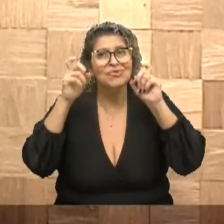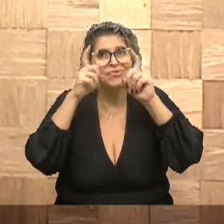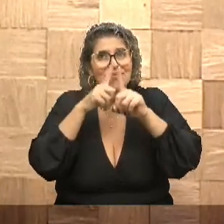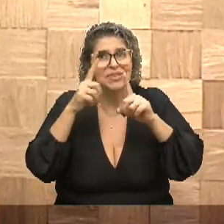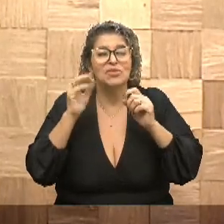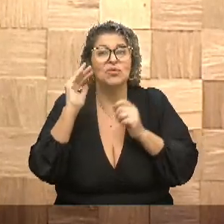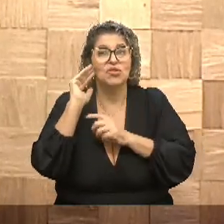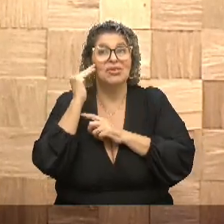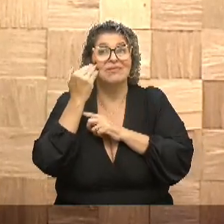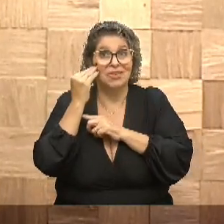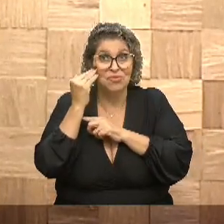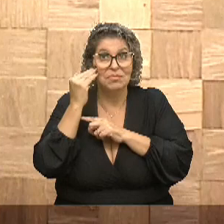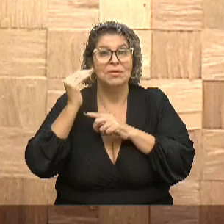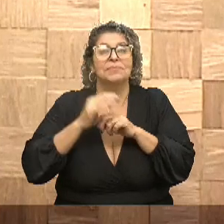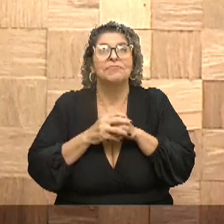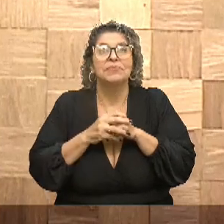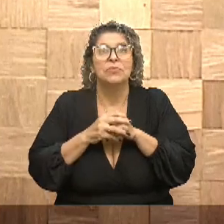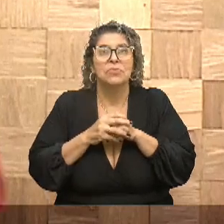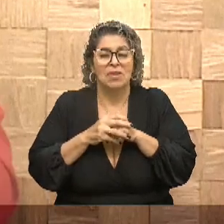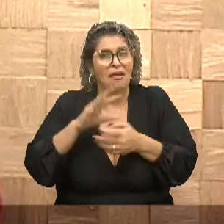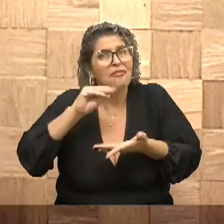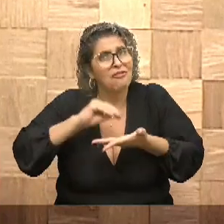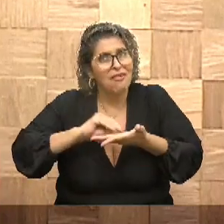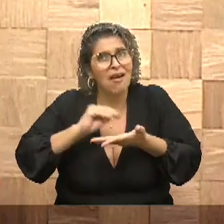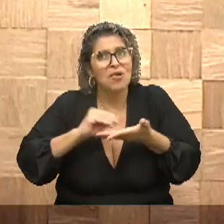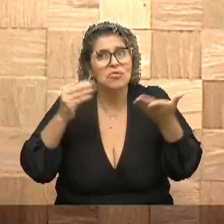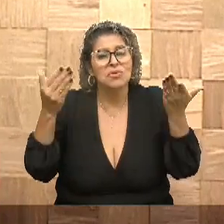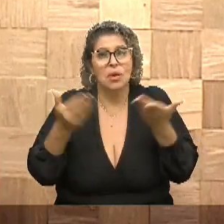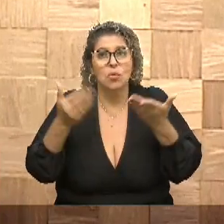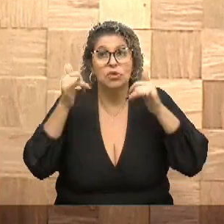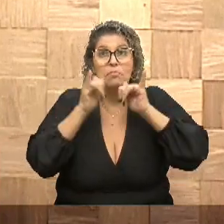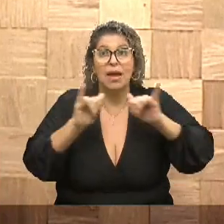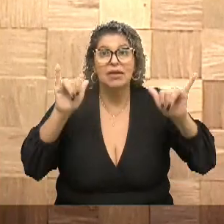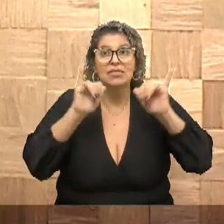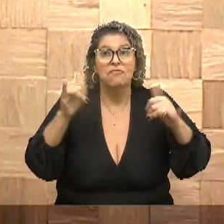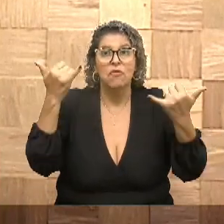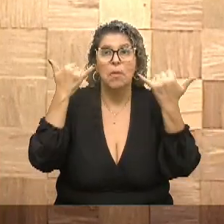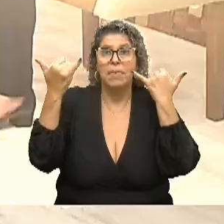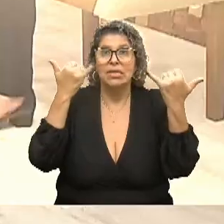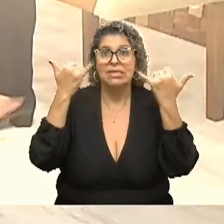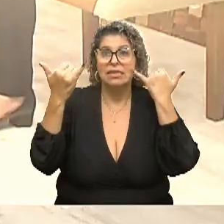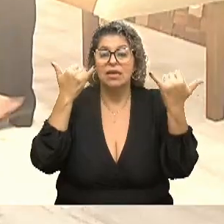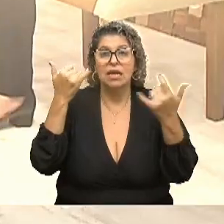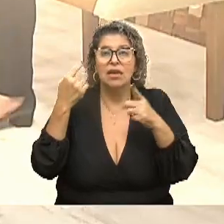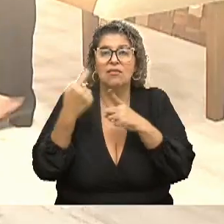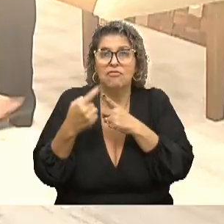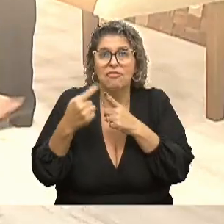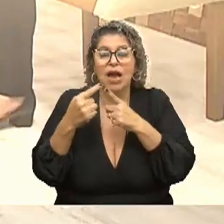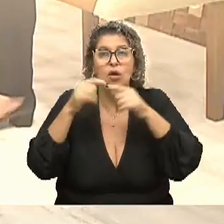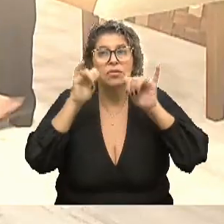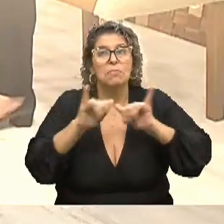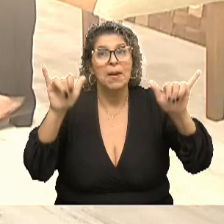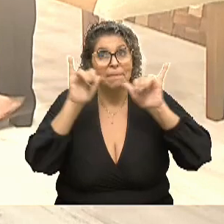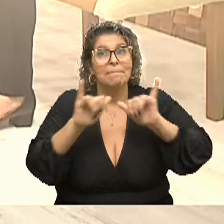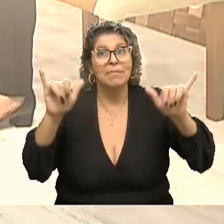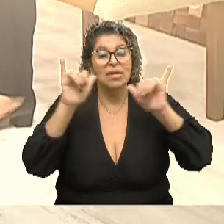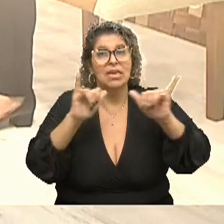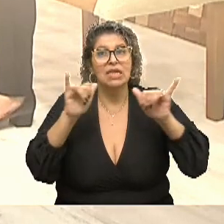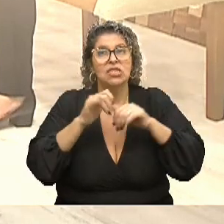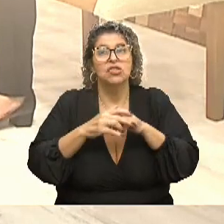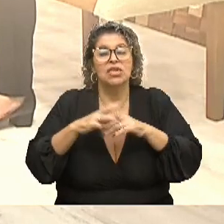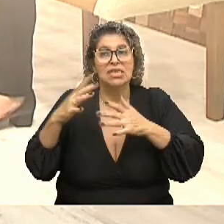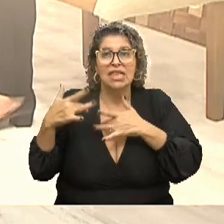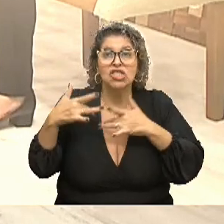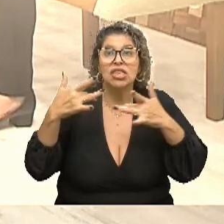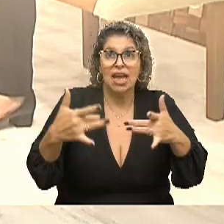de entendimento. Então, assim, falta hoje mais informação. A gente teria que ter uma mídia que se dedicasse a